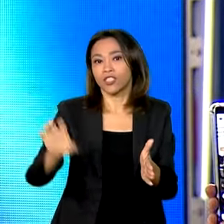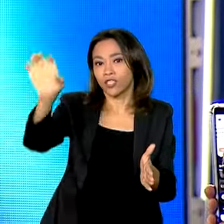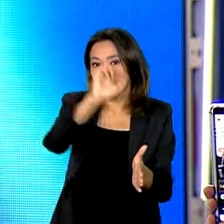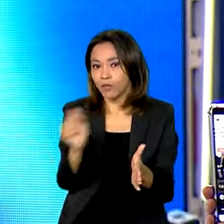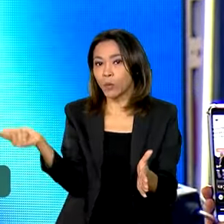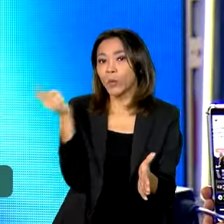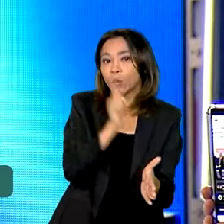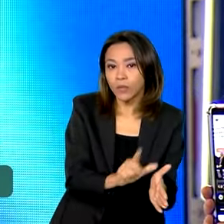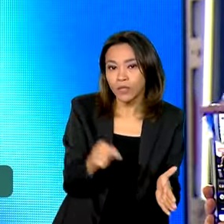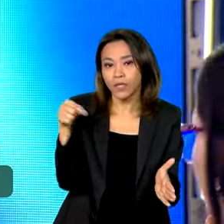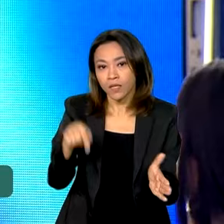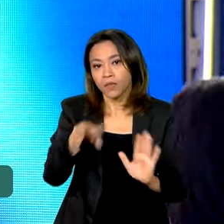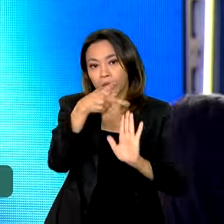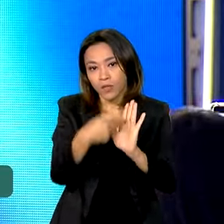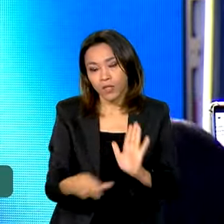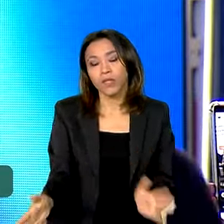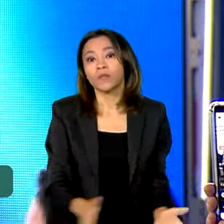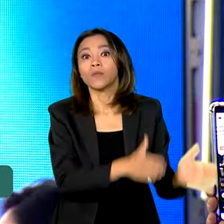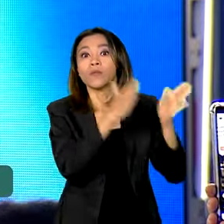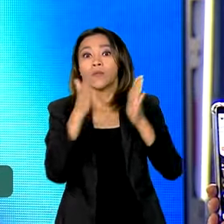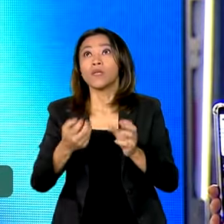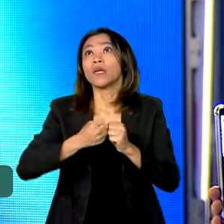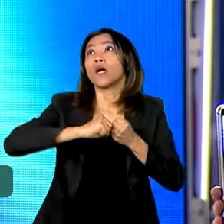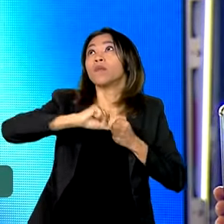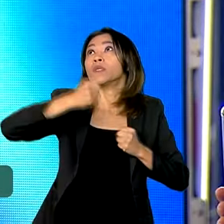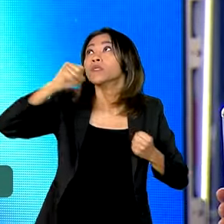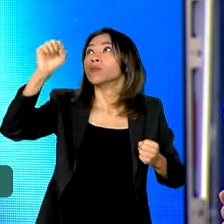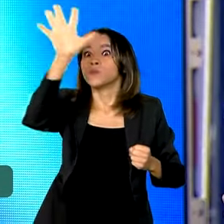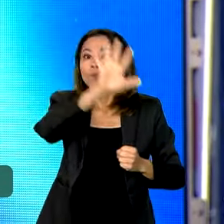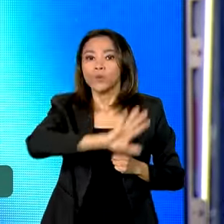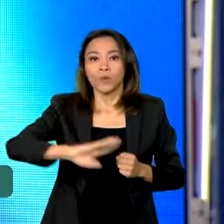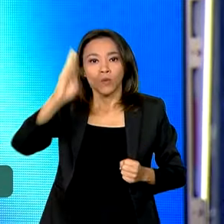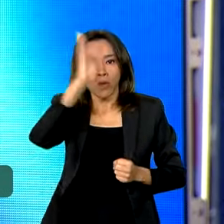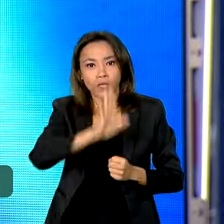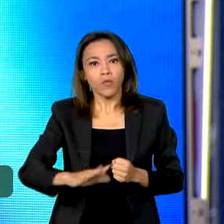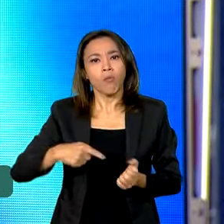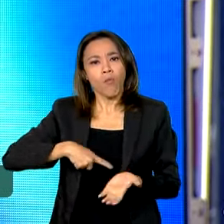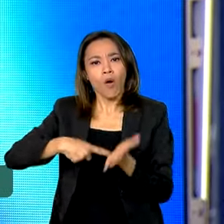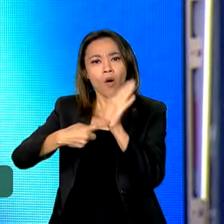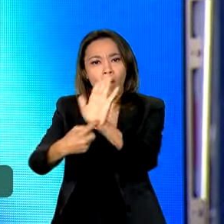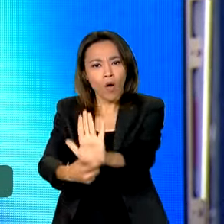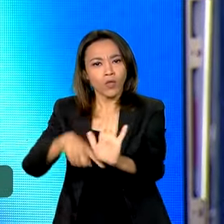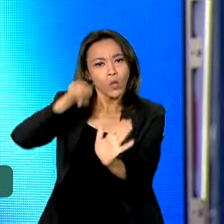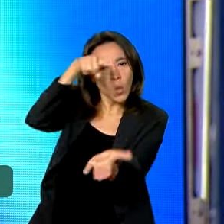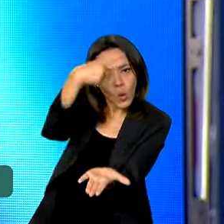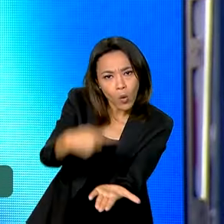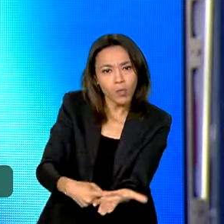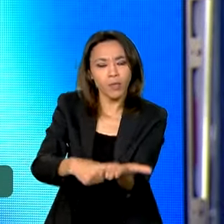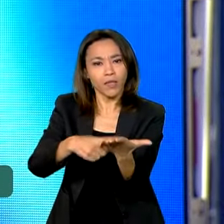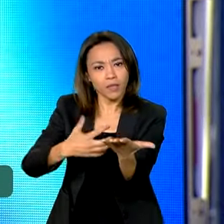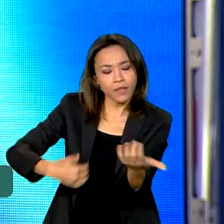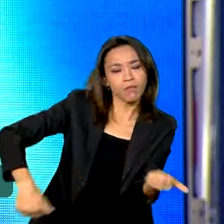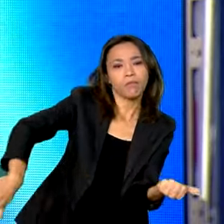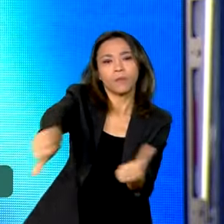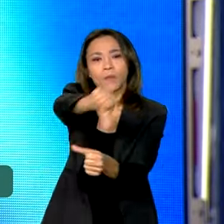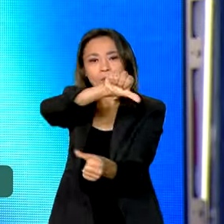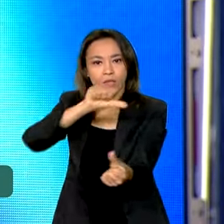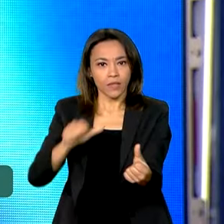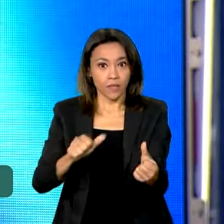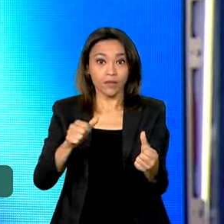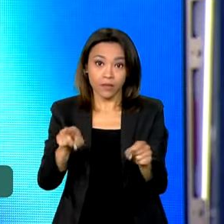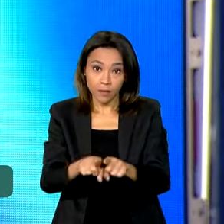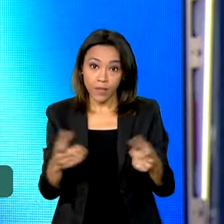essa amplitude geográfica também reflete o nosso comprometimento em promover a transformação abrangente e